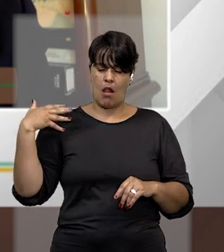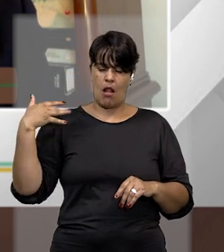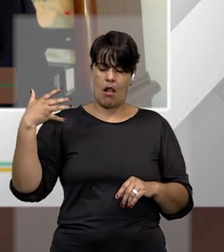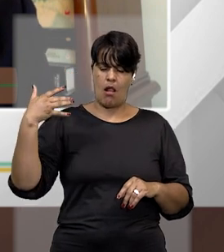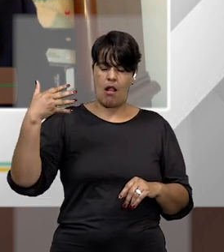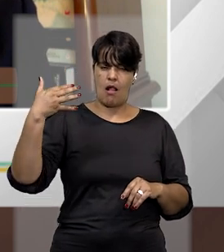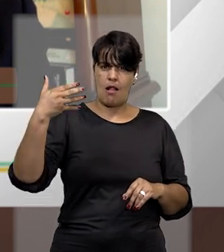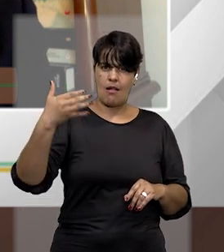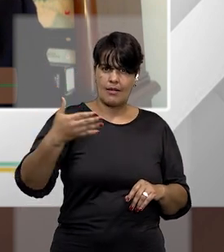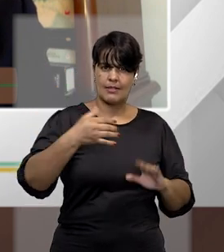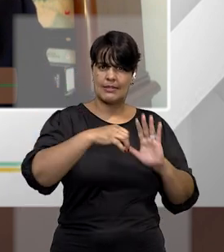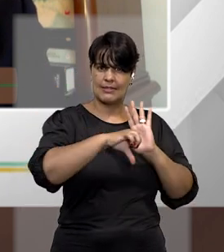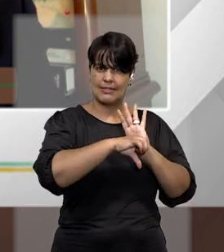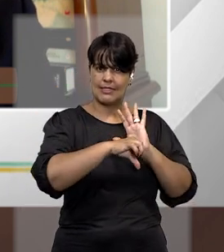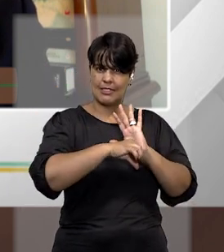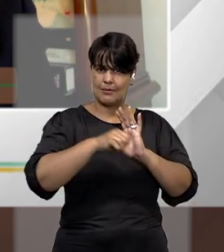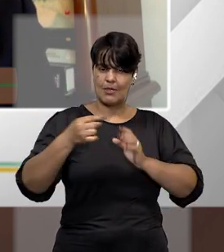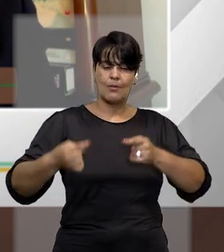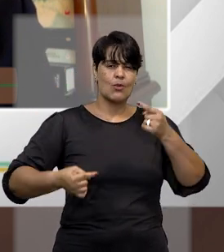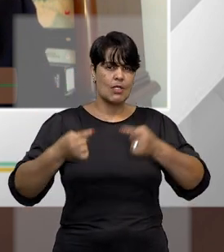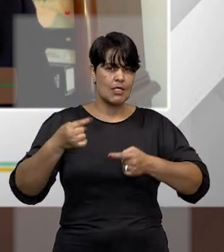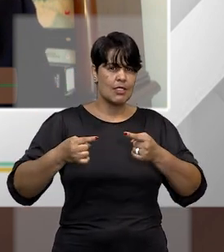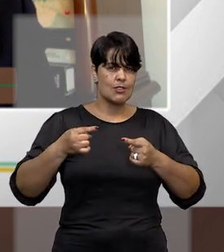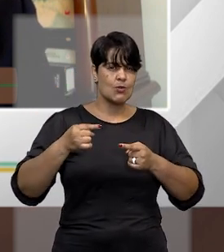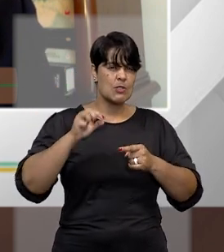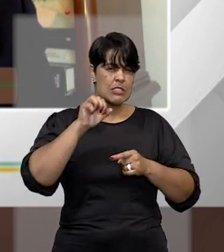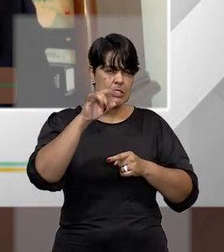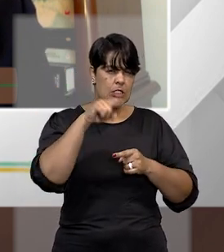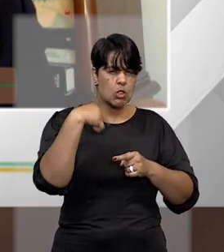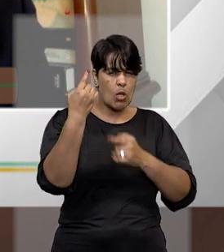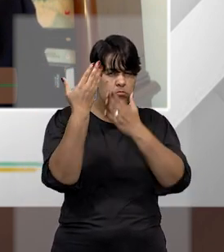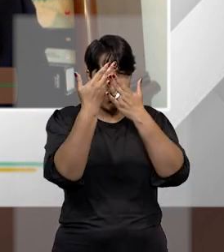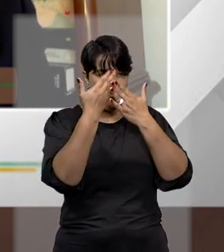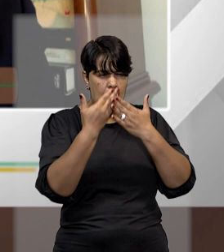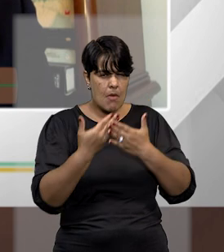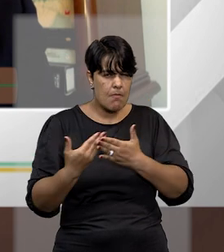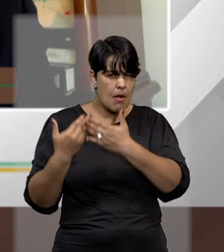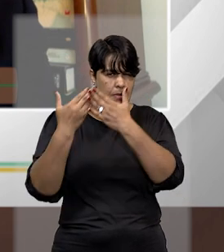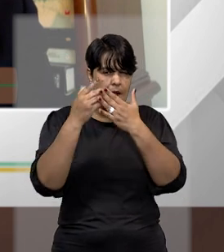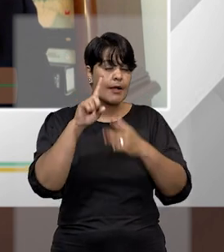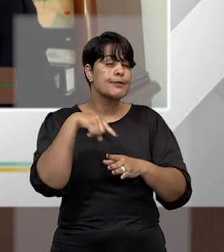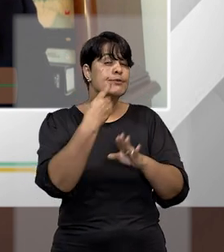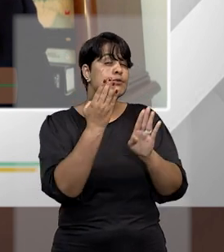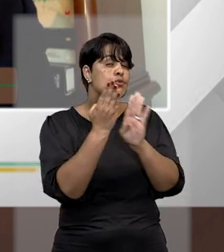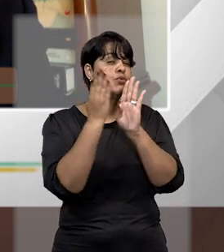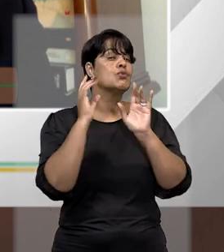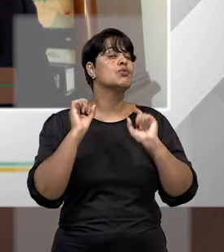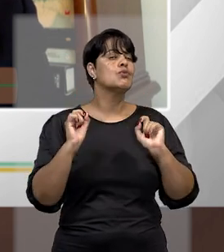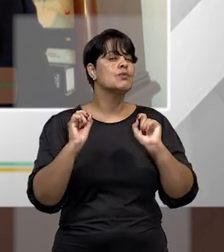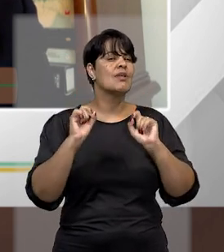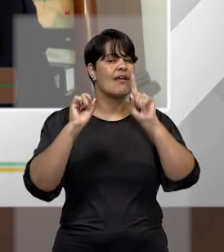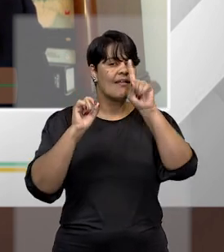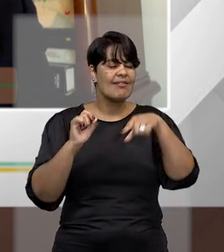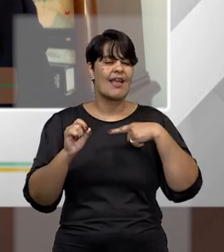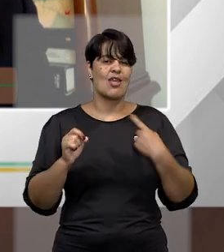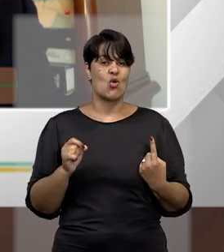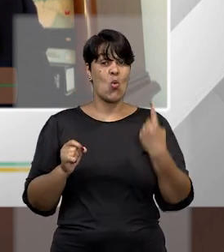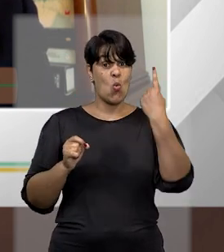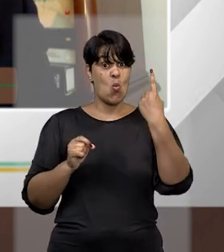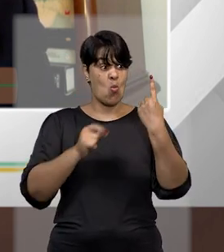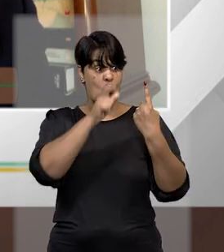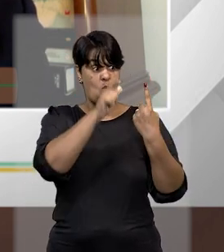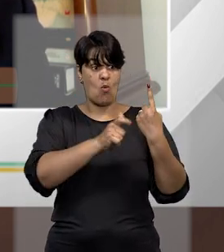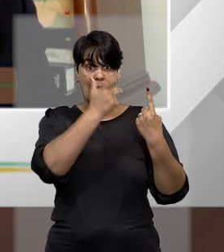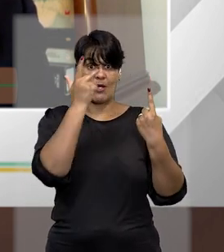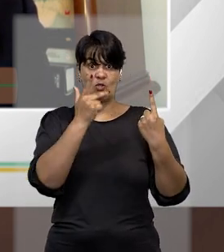ver que ele tem sempre uma ideia de alguém lutando contra a opressão.